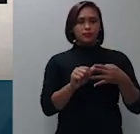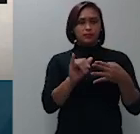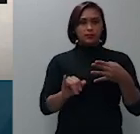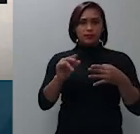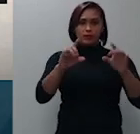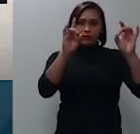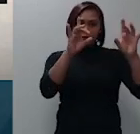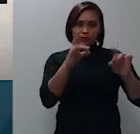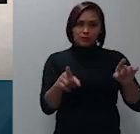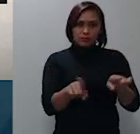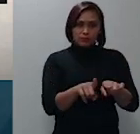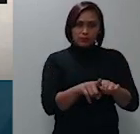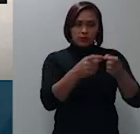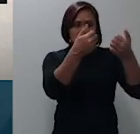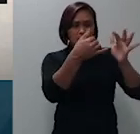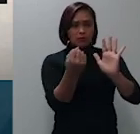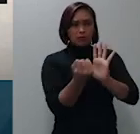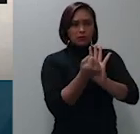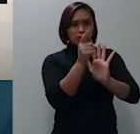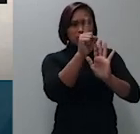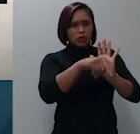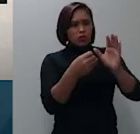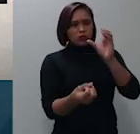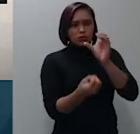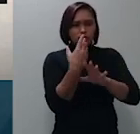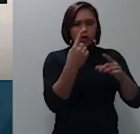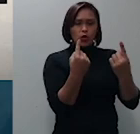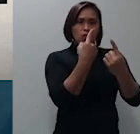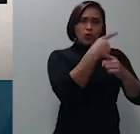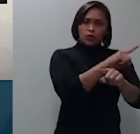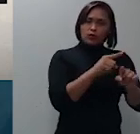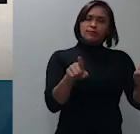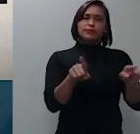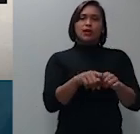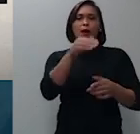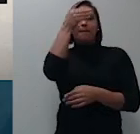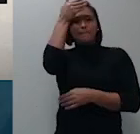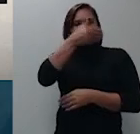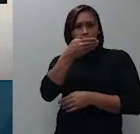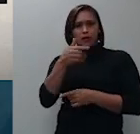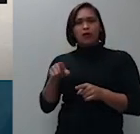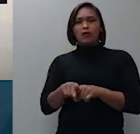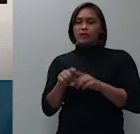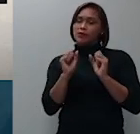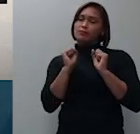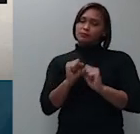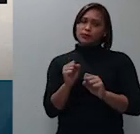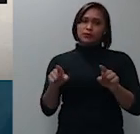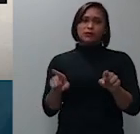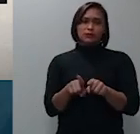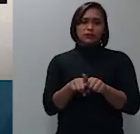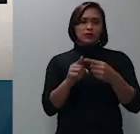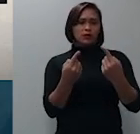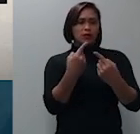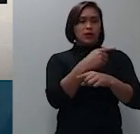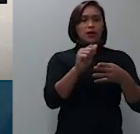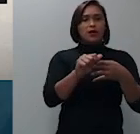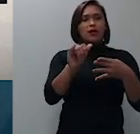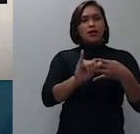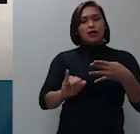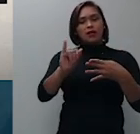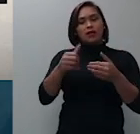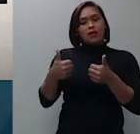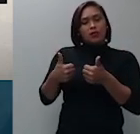insurgindo-se o réu contra a inversão do ano da prova caberia este agravo de instrumento vez que tal